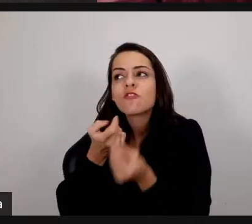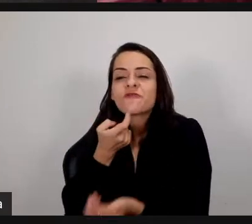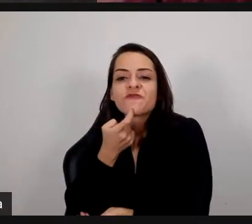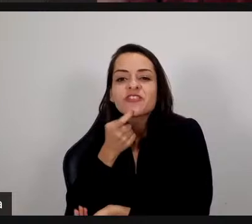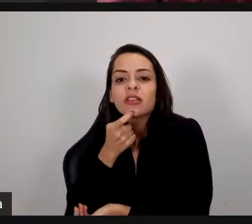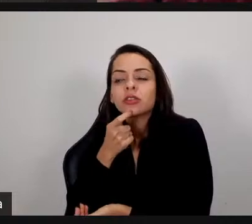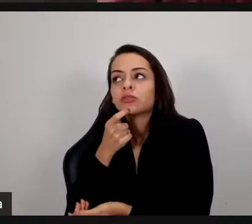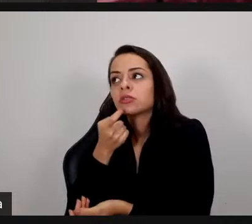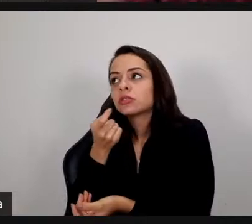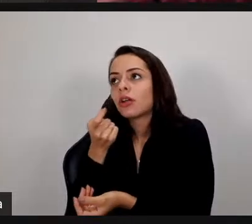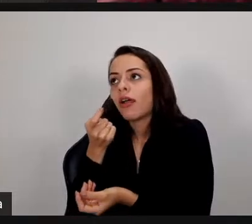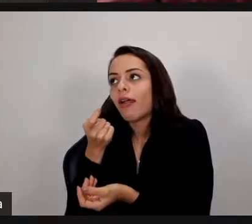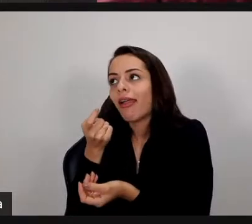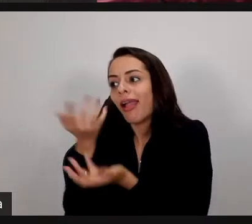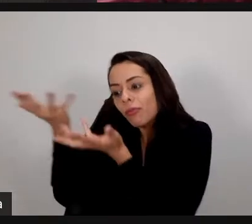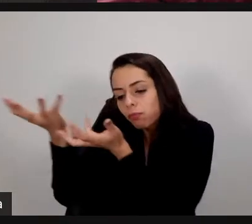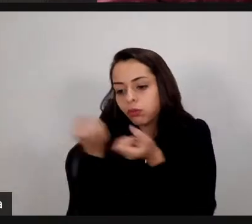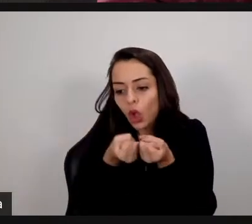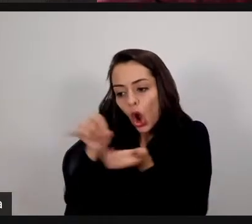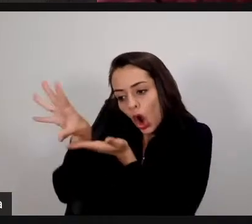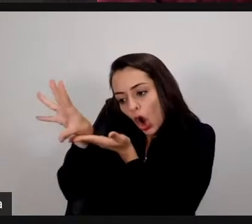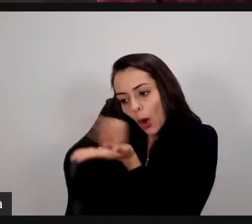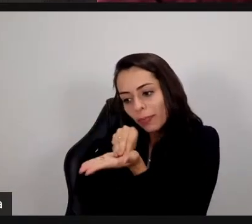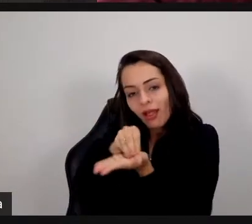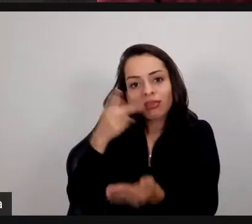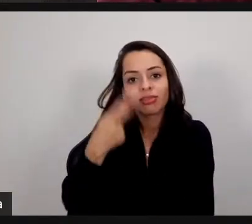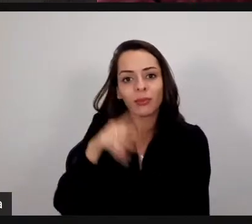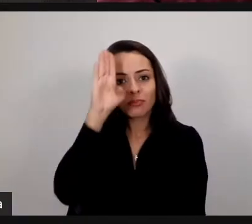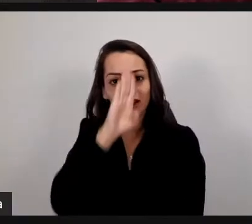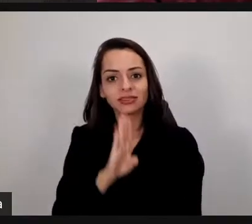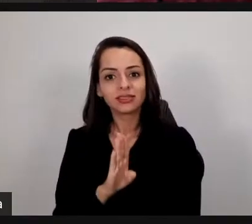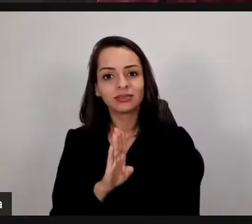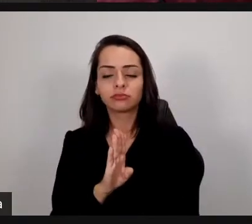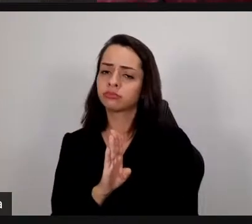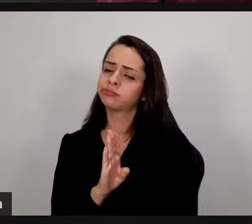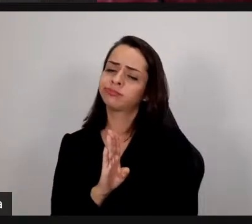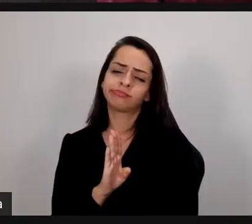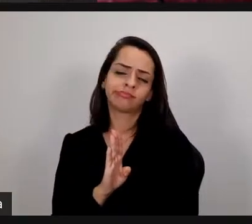que a Isa falou a gente não vai fazer um copia e cola não dá são